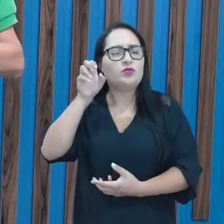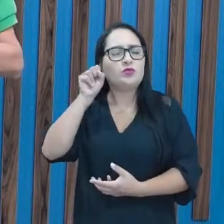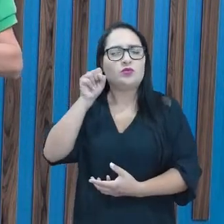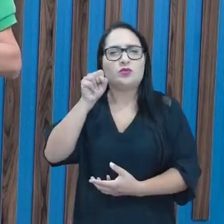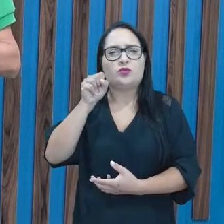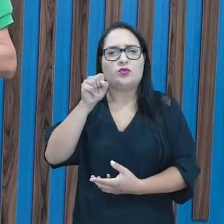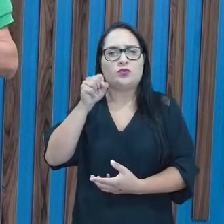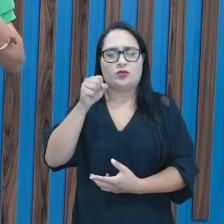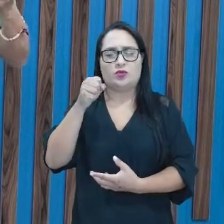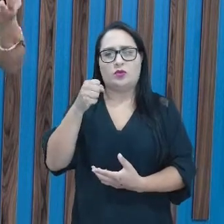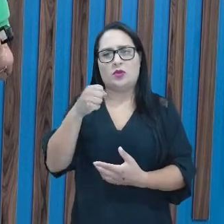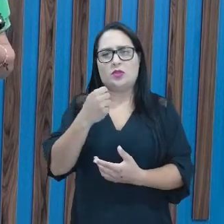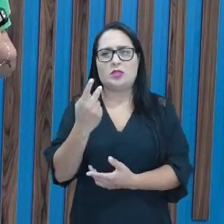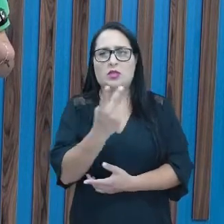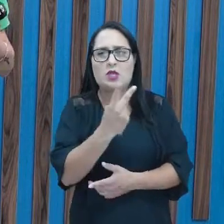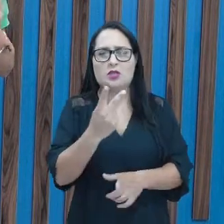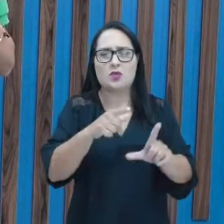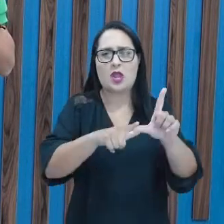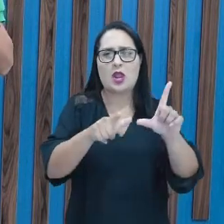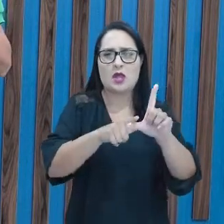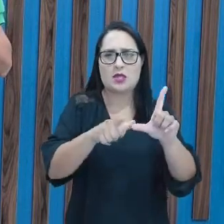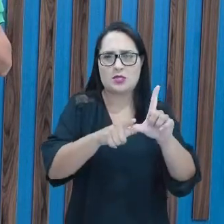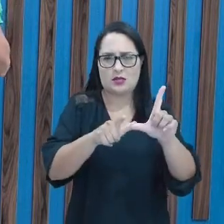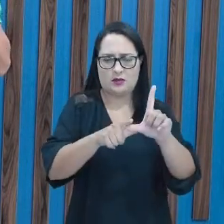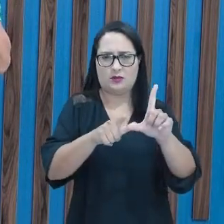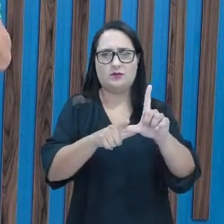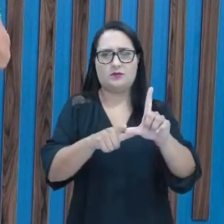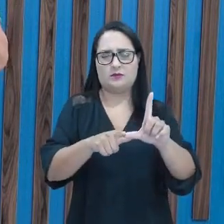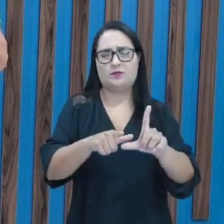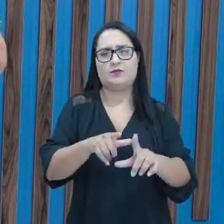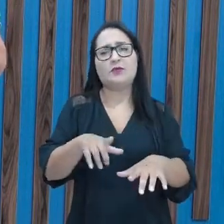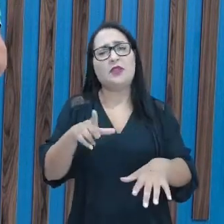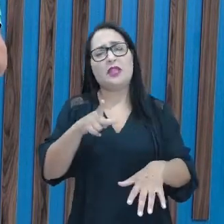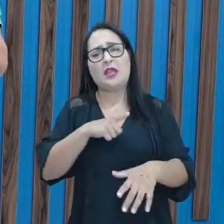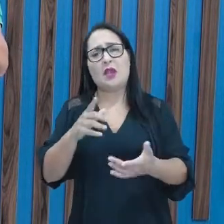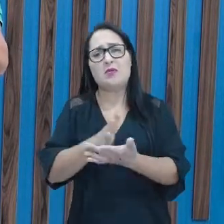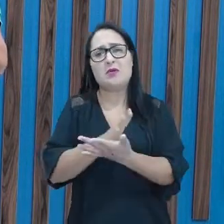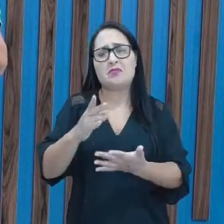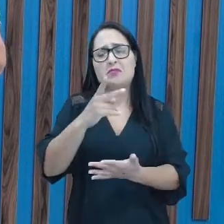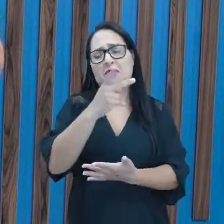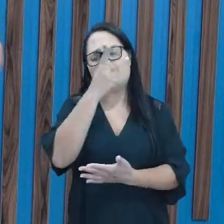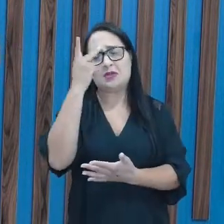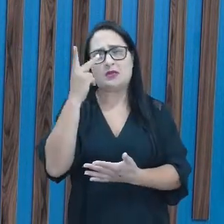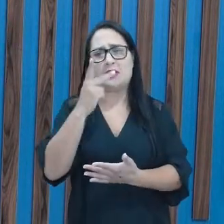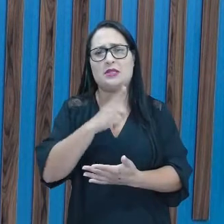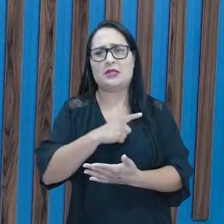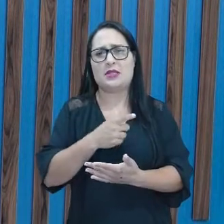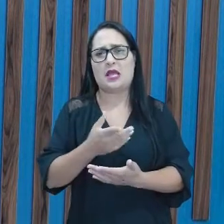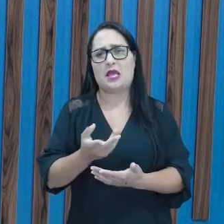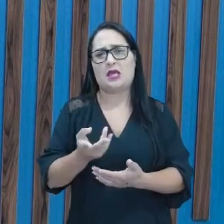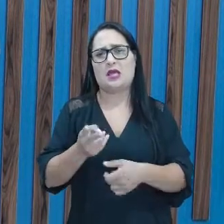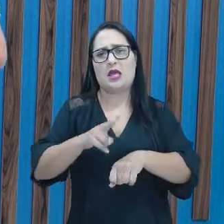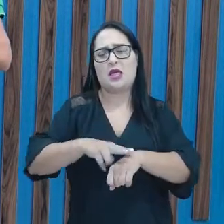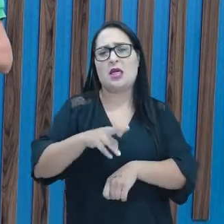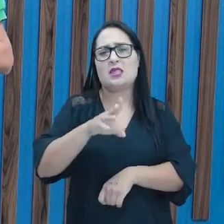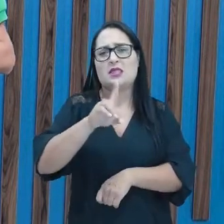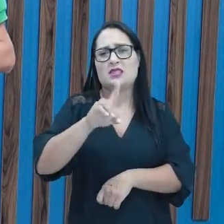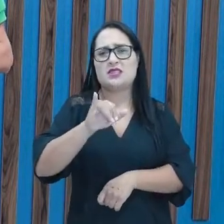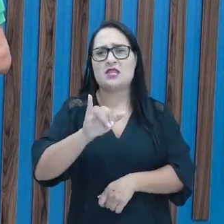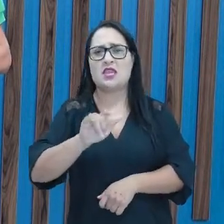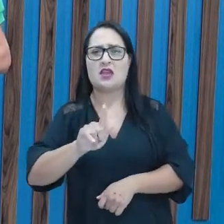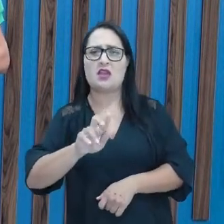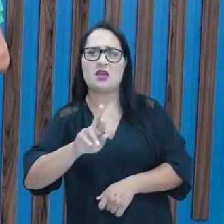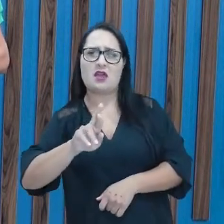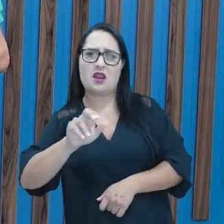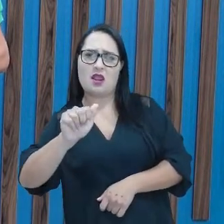encontro consonantal com dígrafo, por quê? Dígrafo também é o encontro de consoantes. Só que